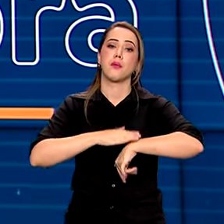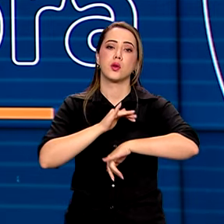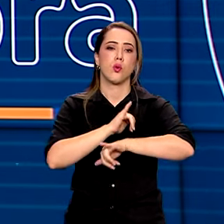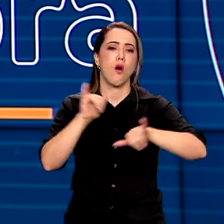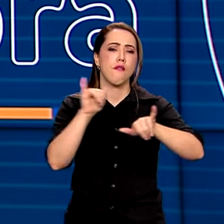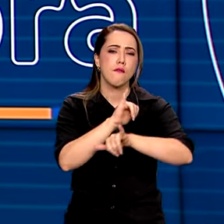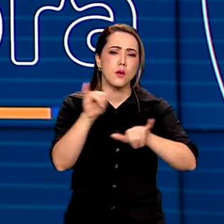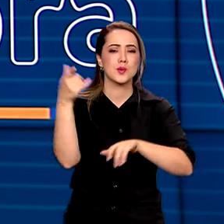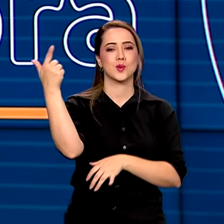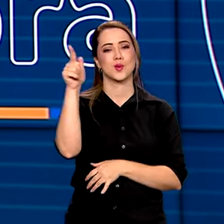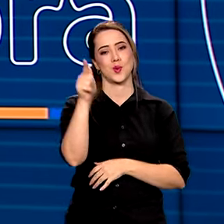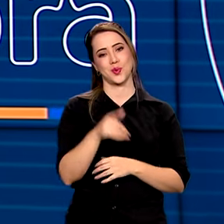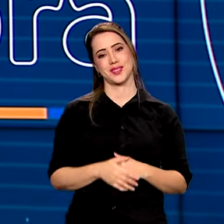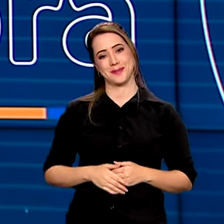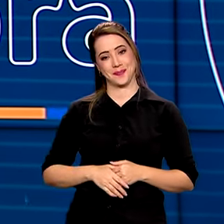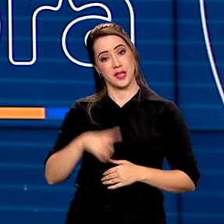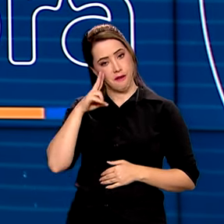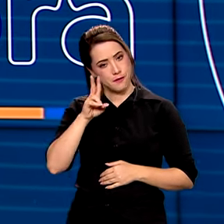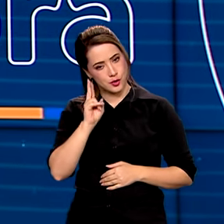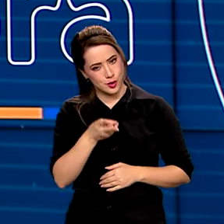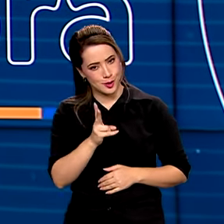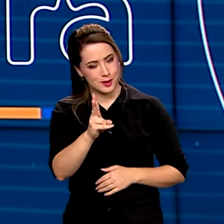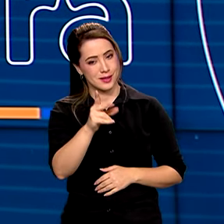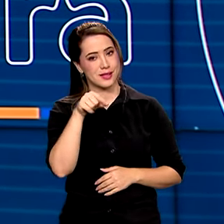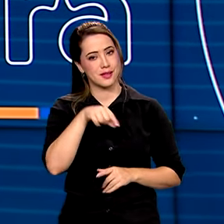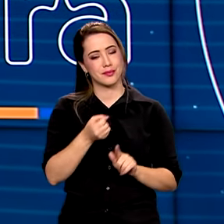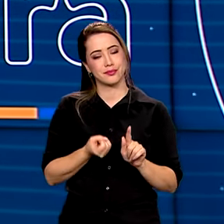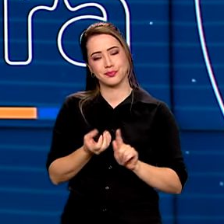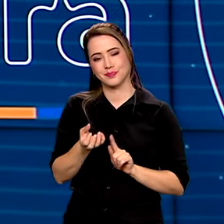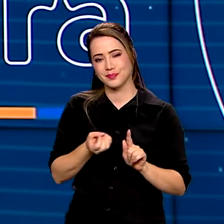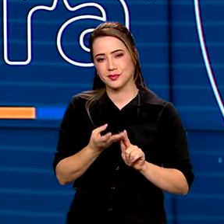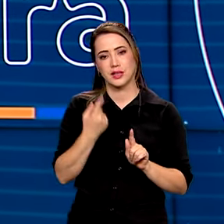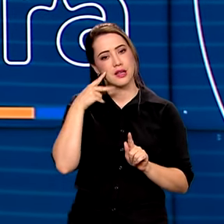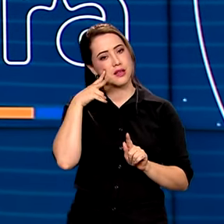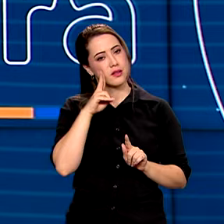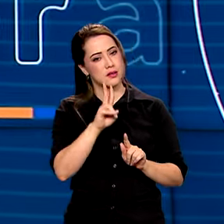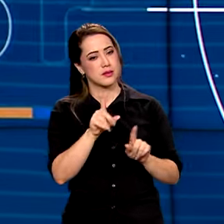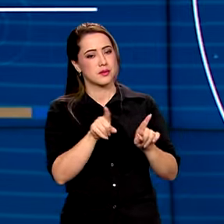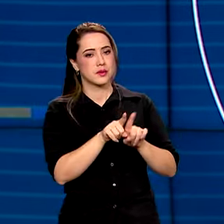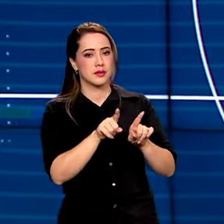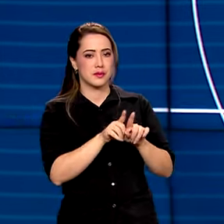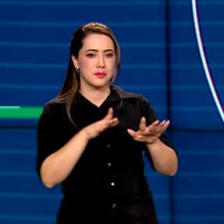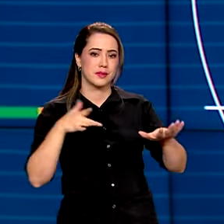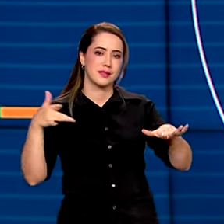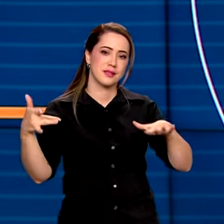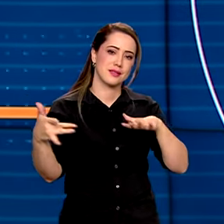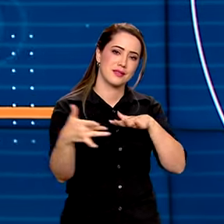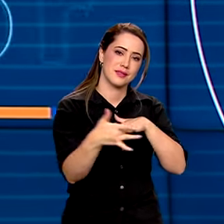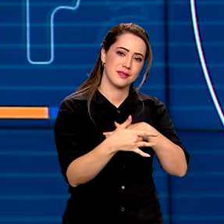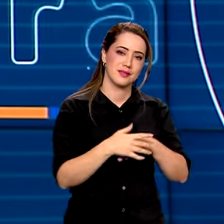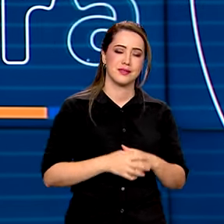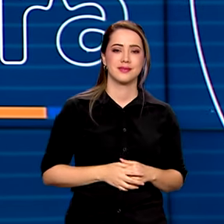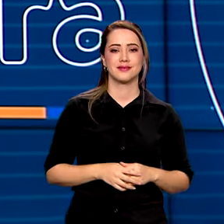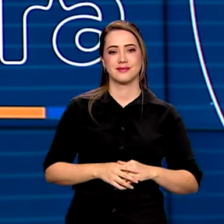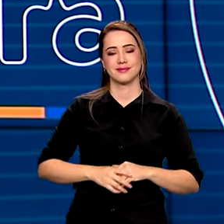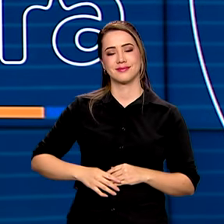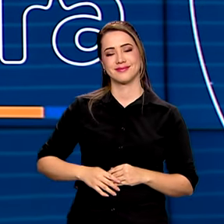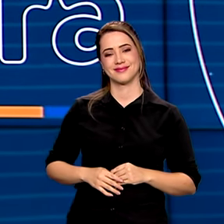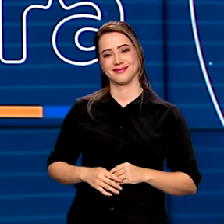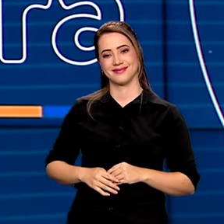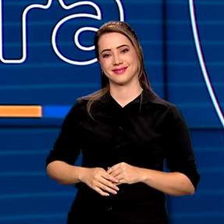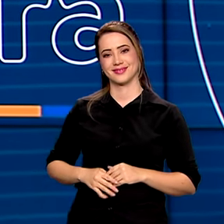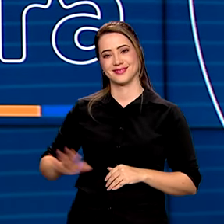informações para você. Então continue ligado aqui no Canal Gov e nos acompanhe também pelas nossas redes